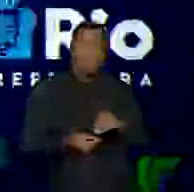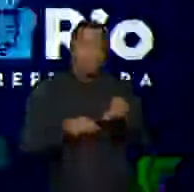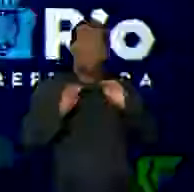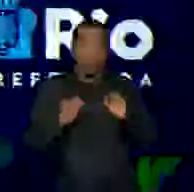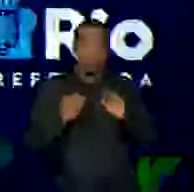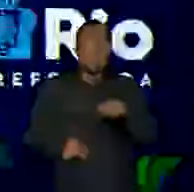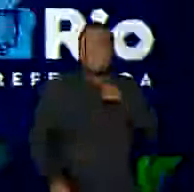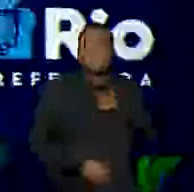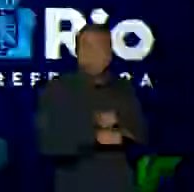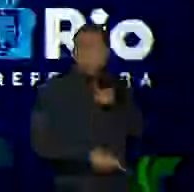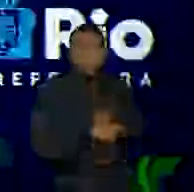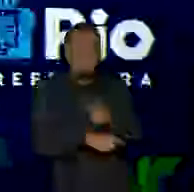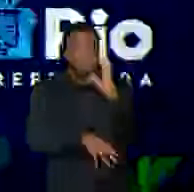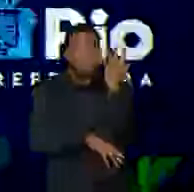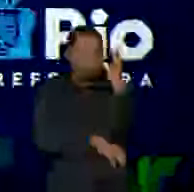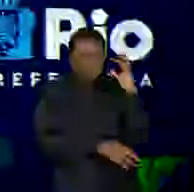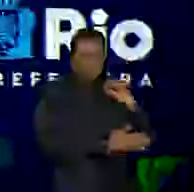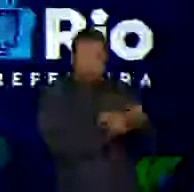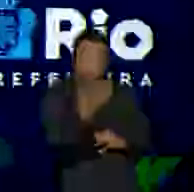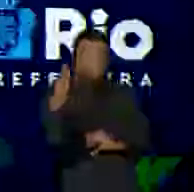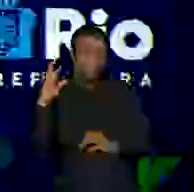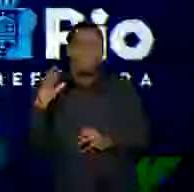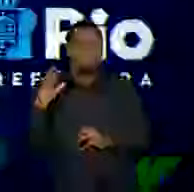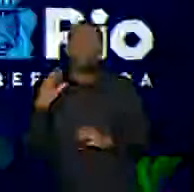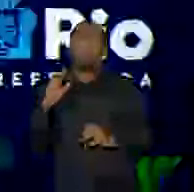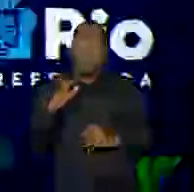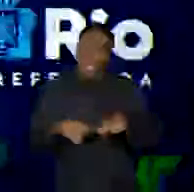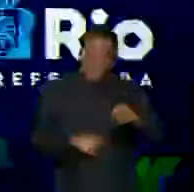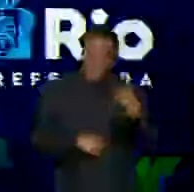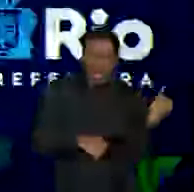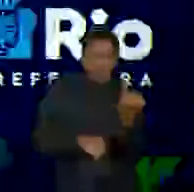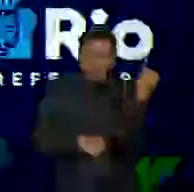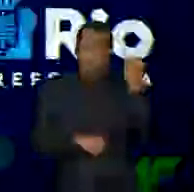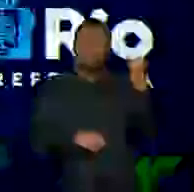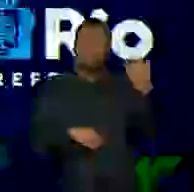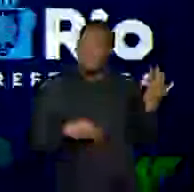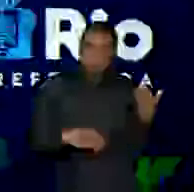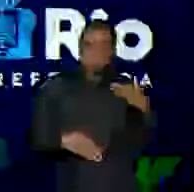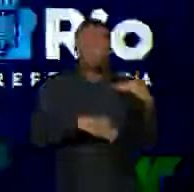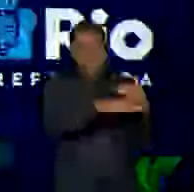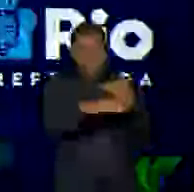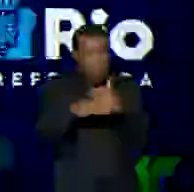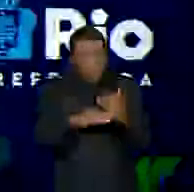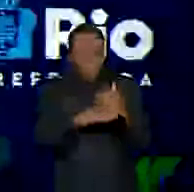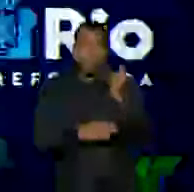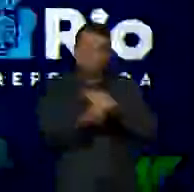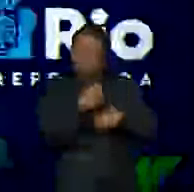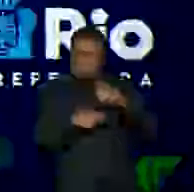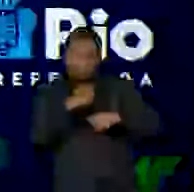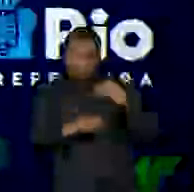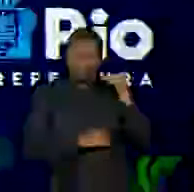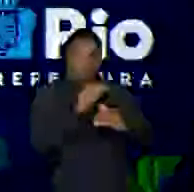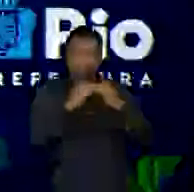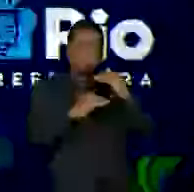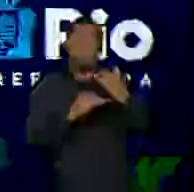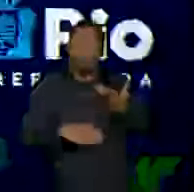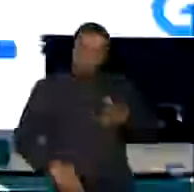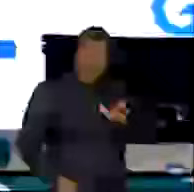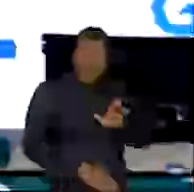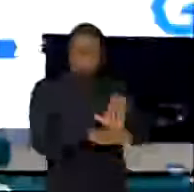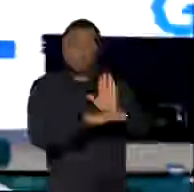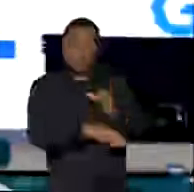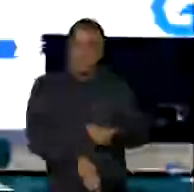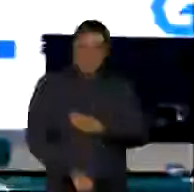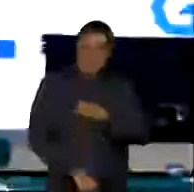proteção da natureza é tão importante quanto o crescimento econômico para garantir a vida no planeta.